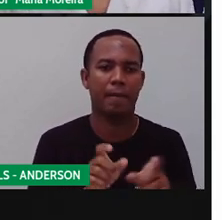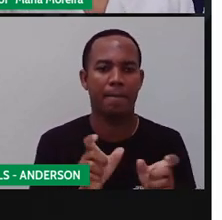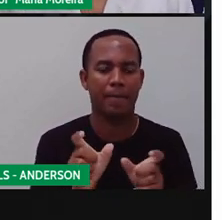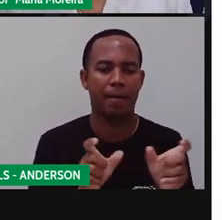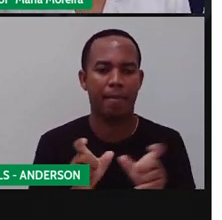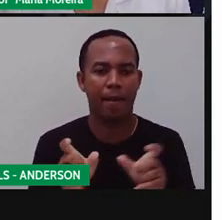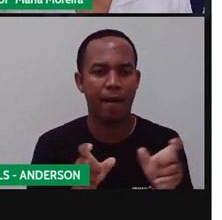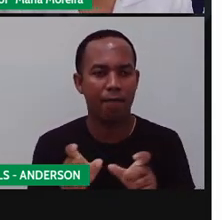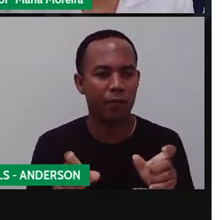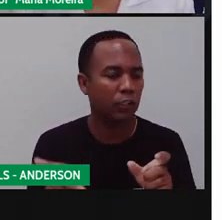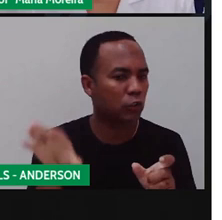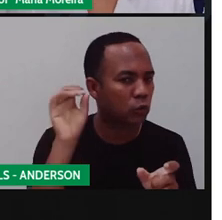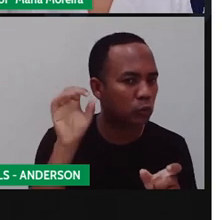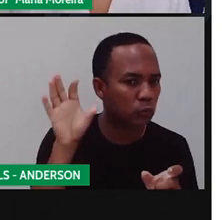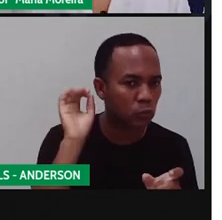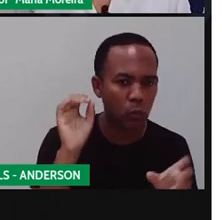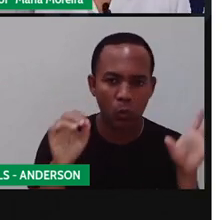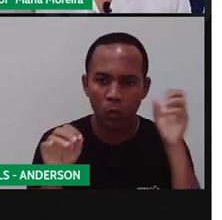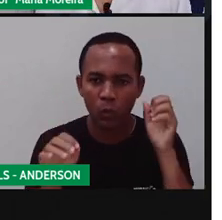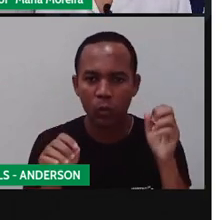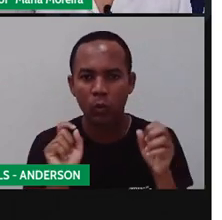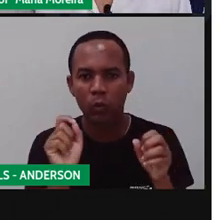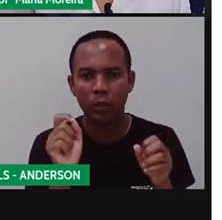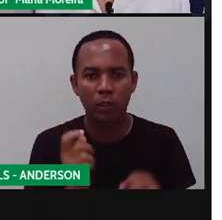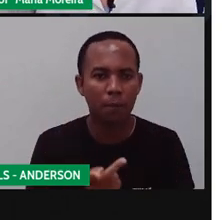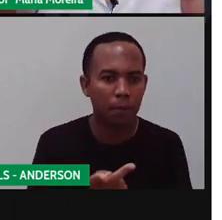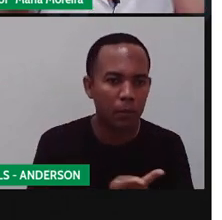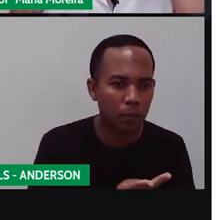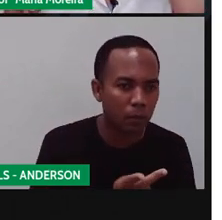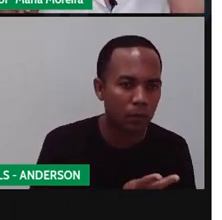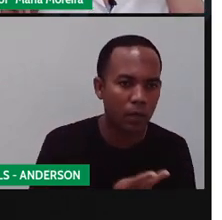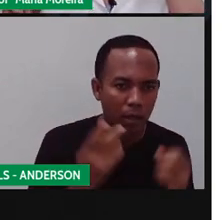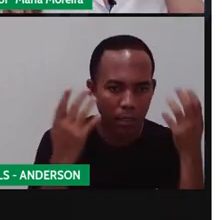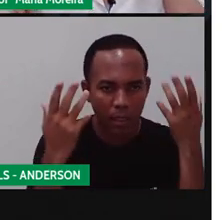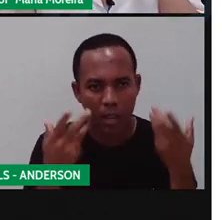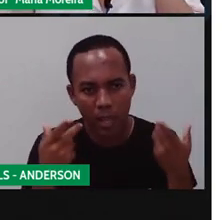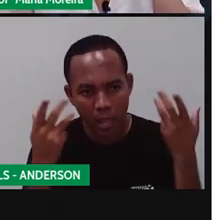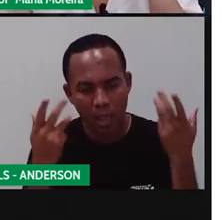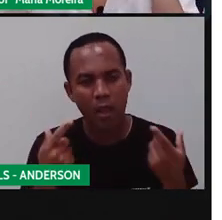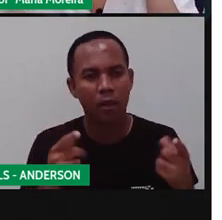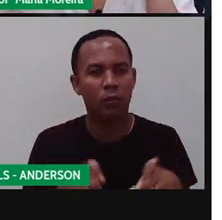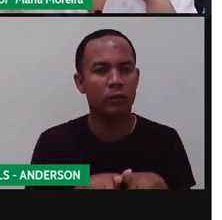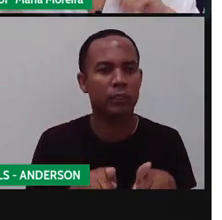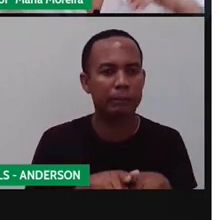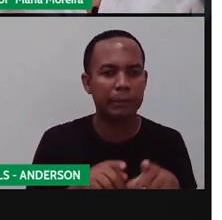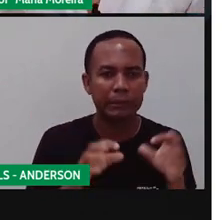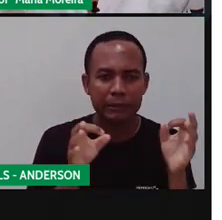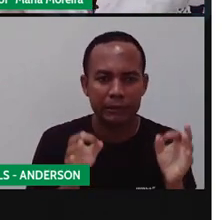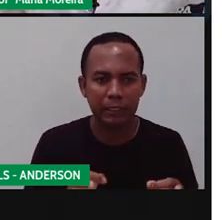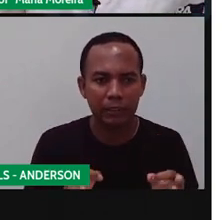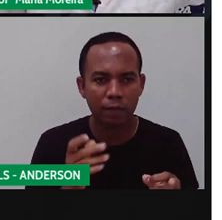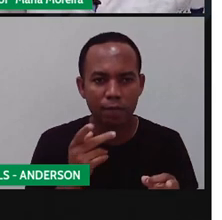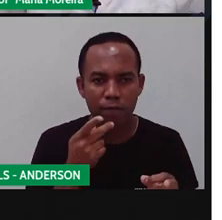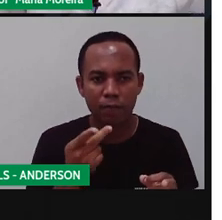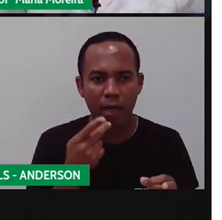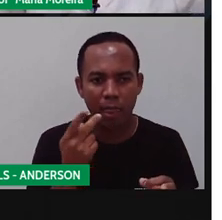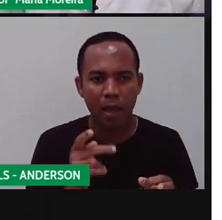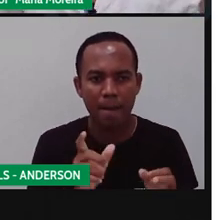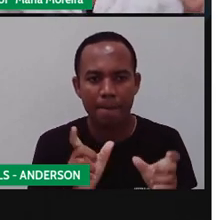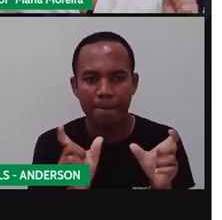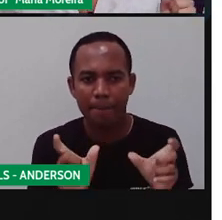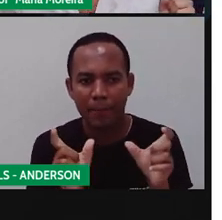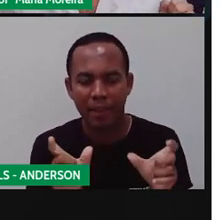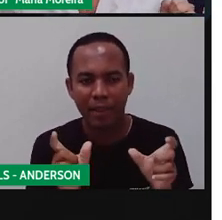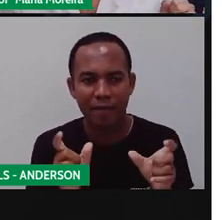vai guiando tanto o leão quanto a presa. Então, tem que ouvir o quê? Direitinho. Se falar a palavra alto,